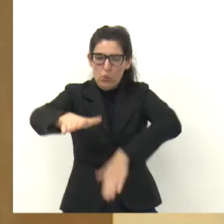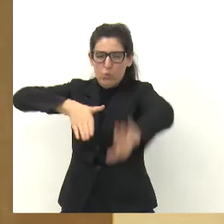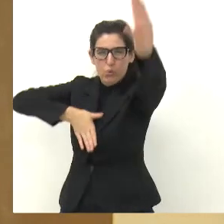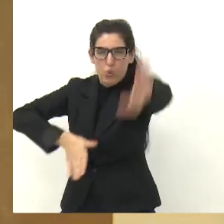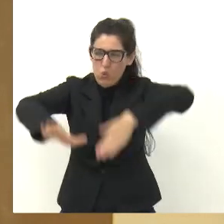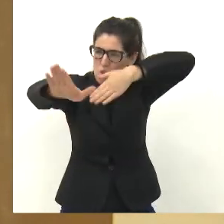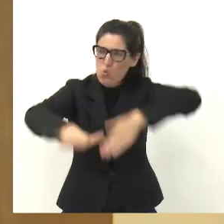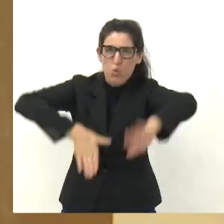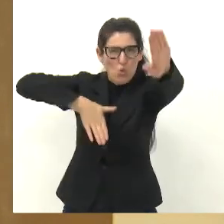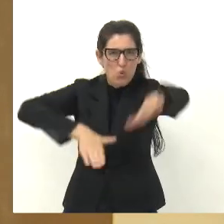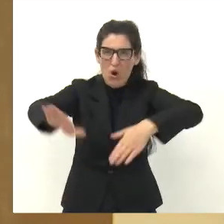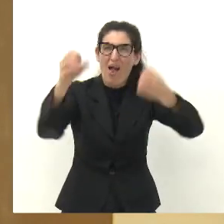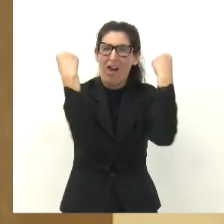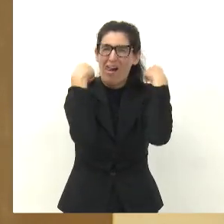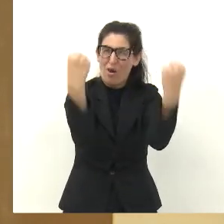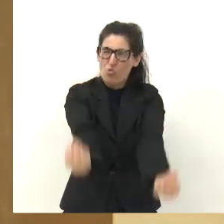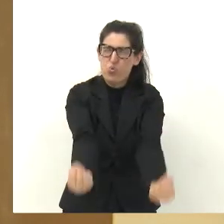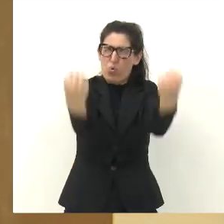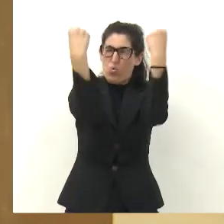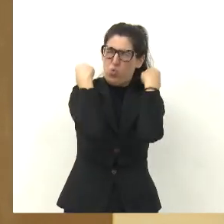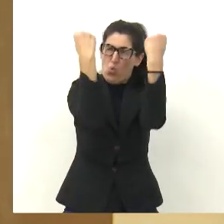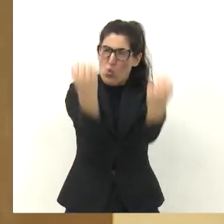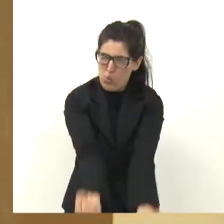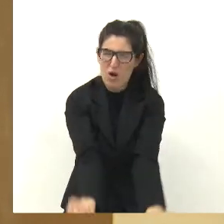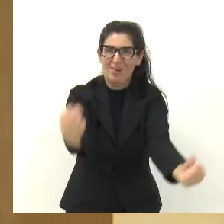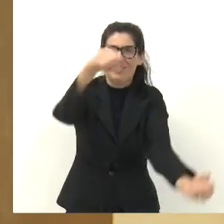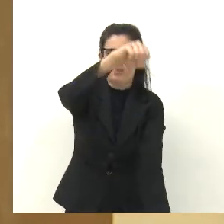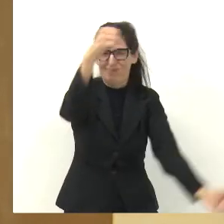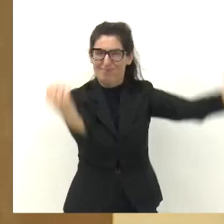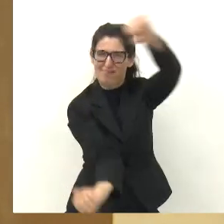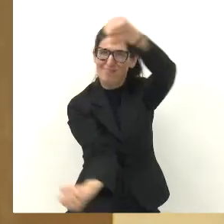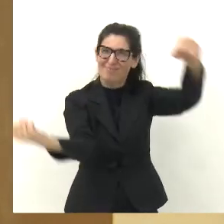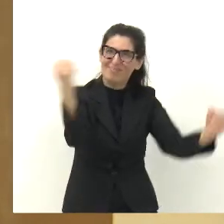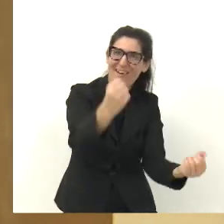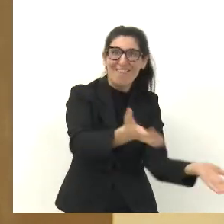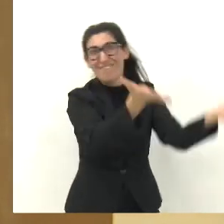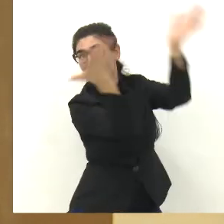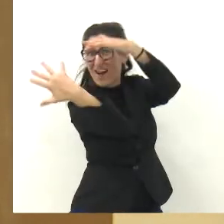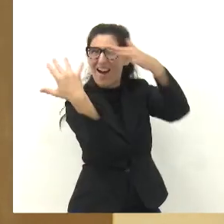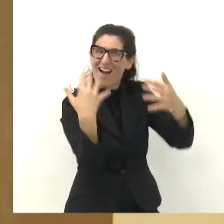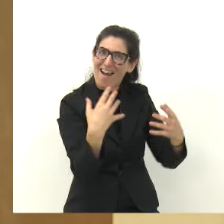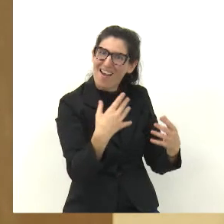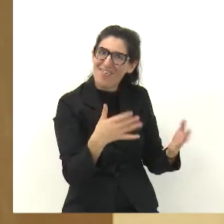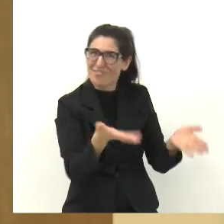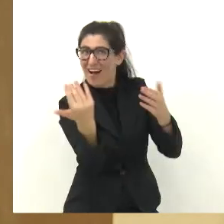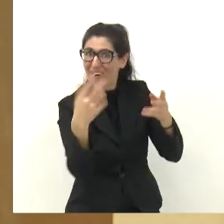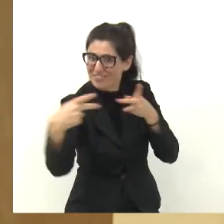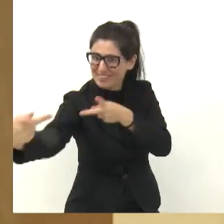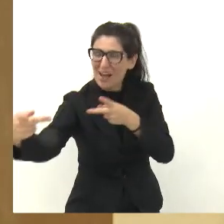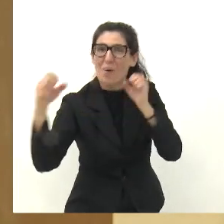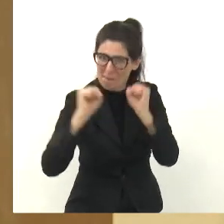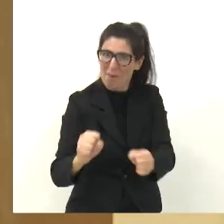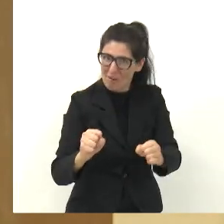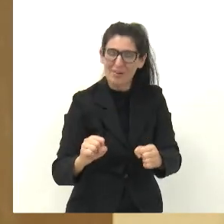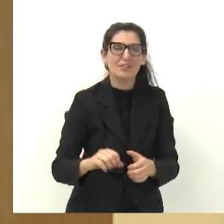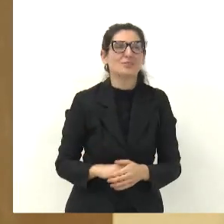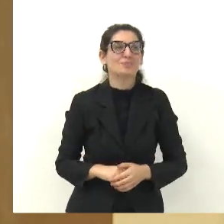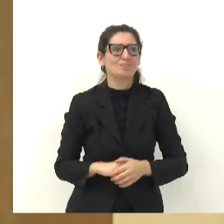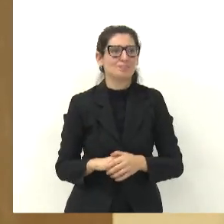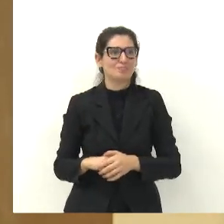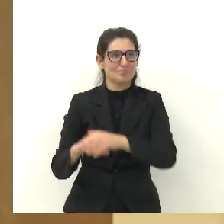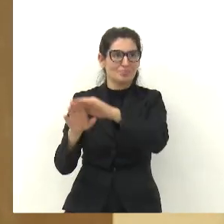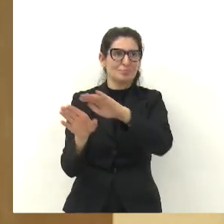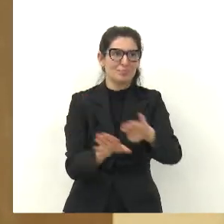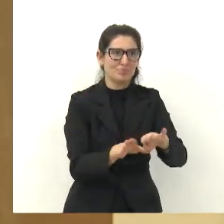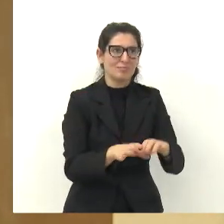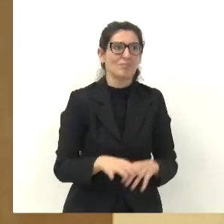estive lá semana passada também, onde eu agradeci aqui ao Hermes, com toda a equipe dele lá do Viveiro, do Meio Ambiente, estiver lá